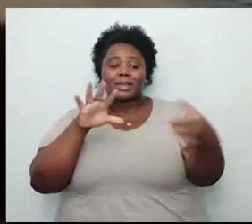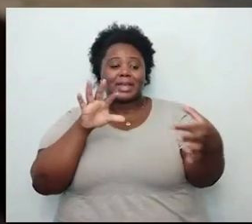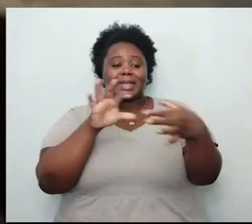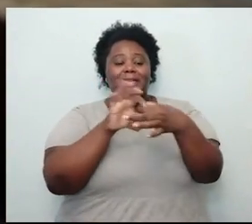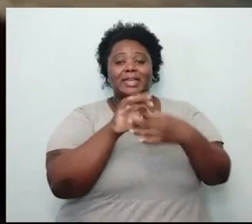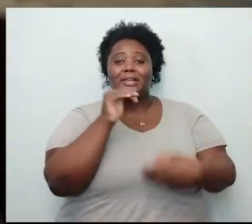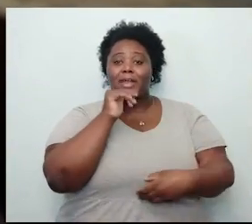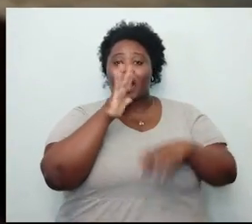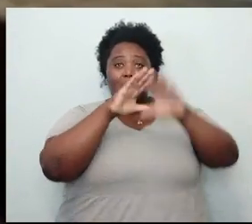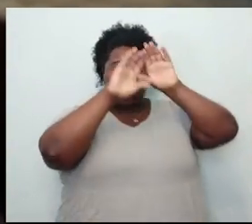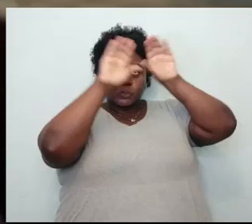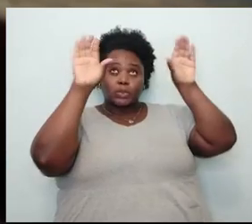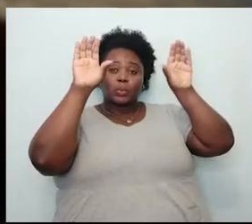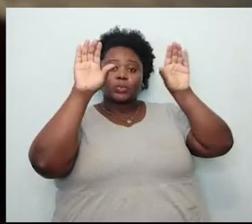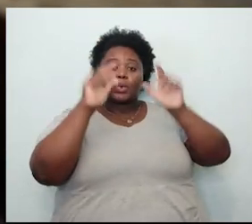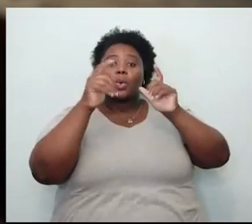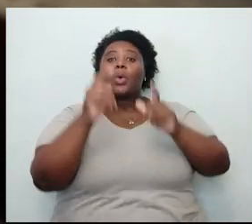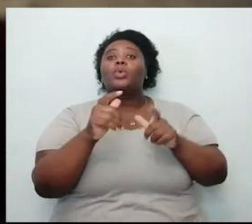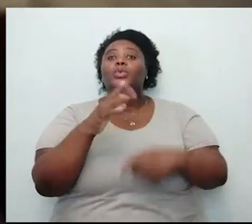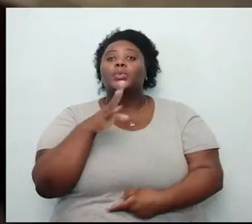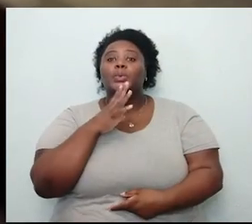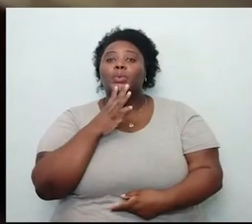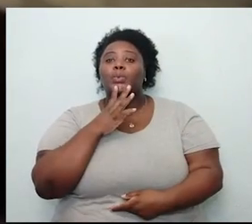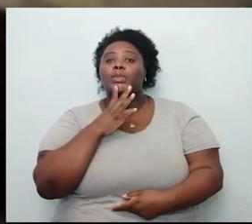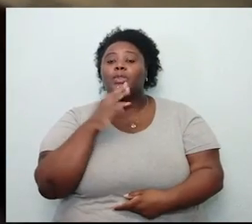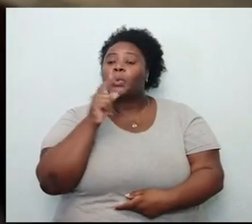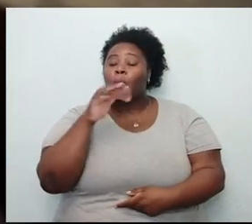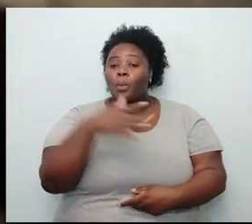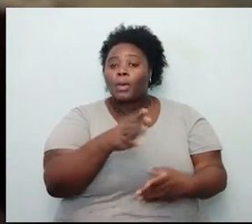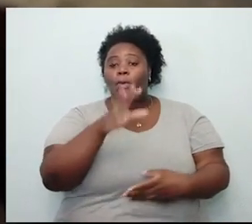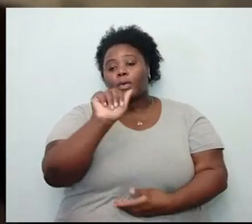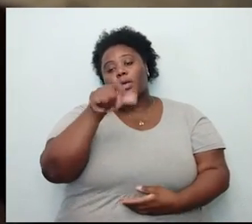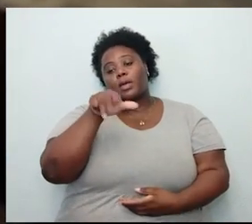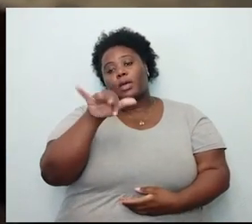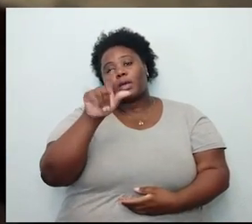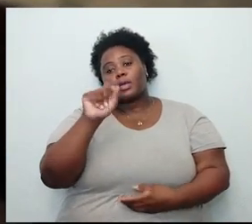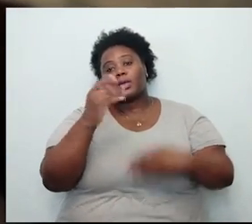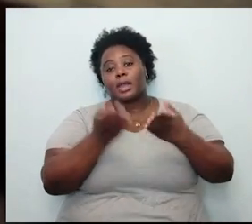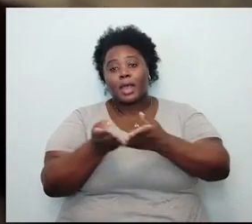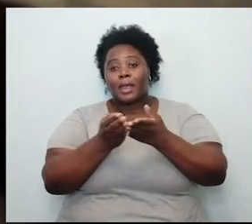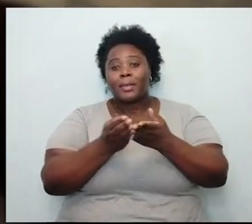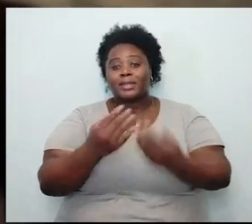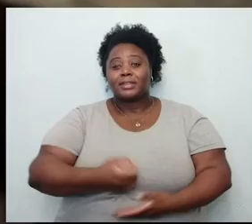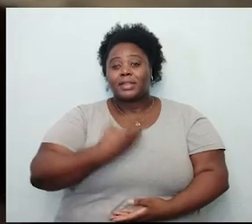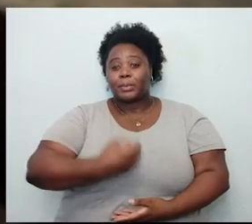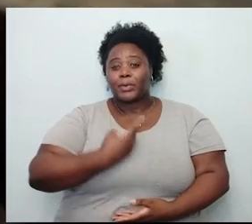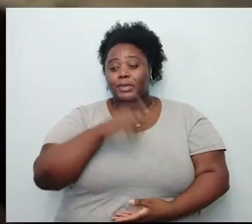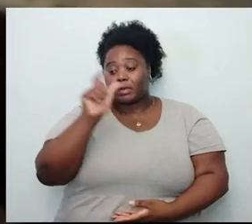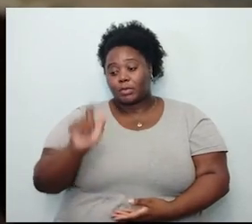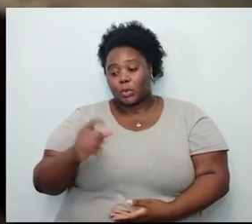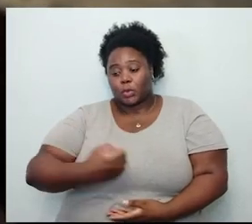a água com o céu, onde conheci o rio Andirá, base flutuante da poesia do poeta.